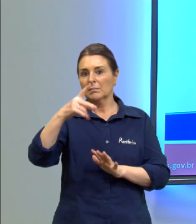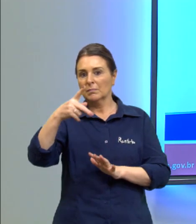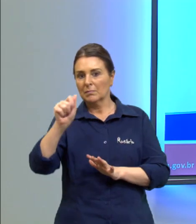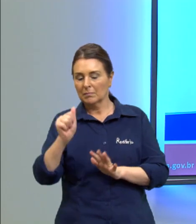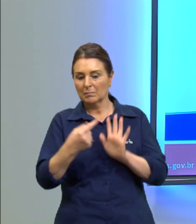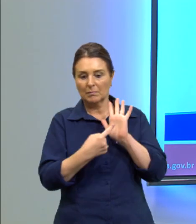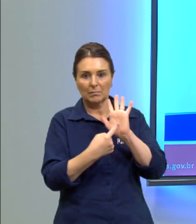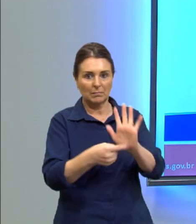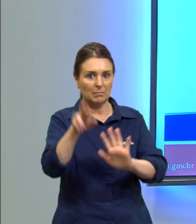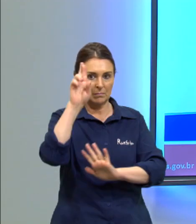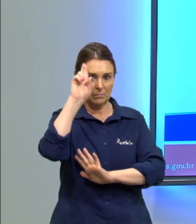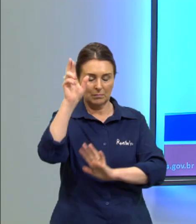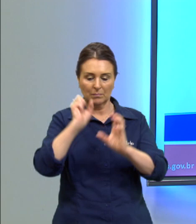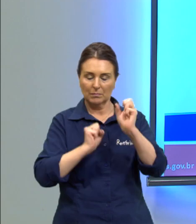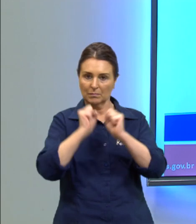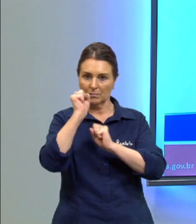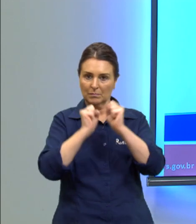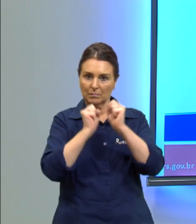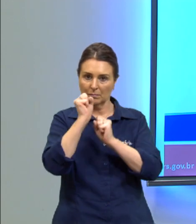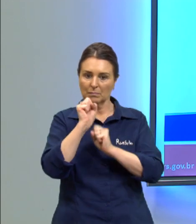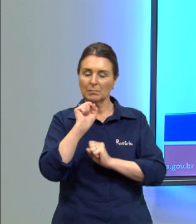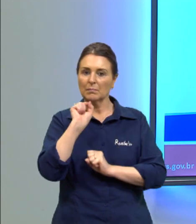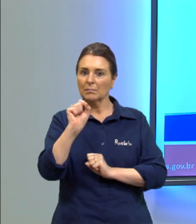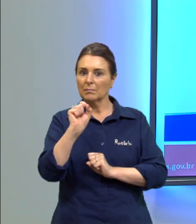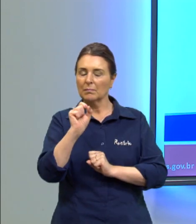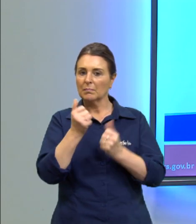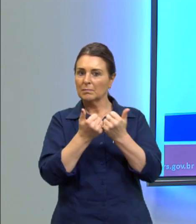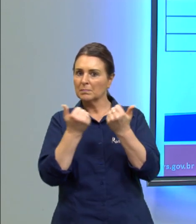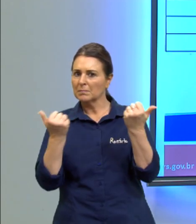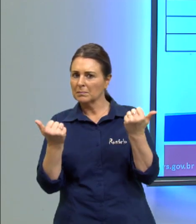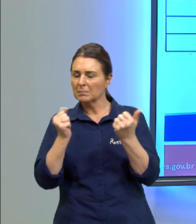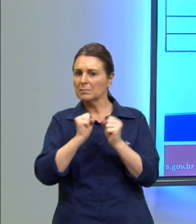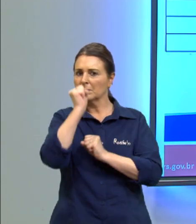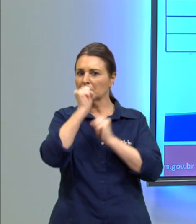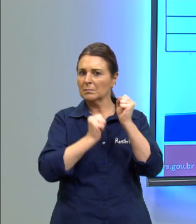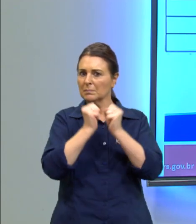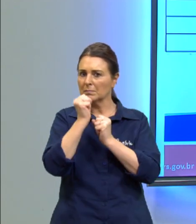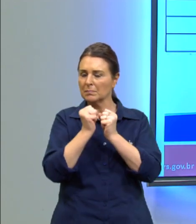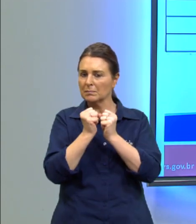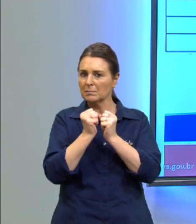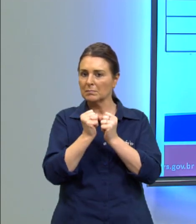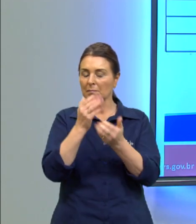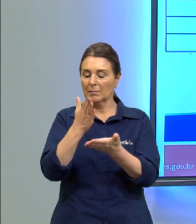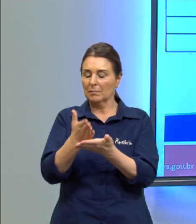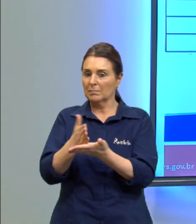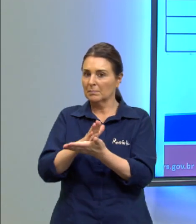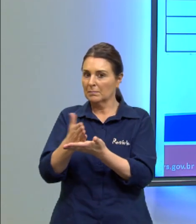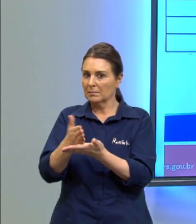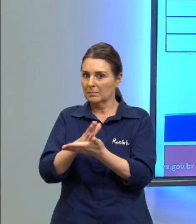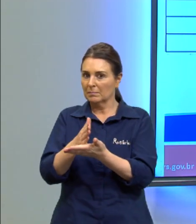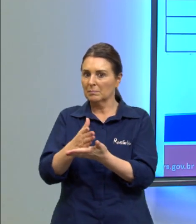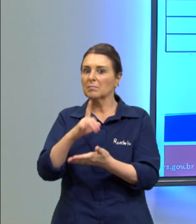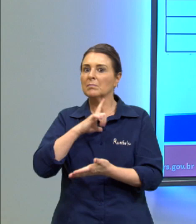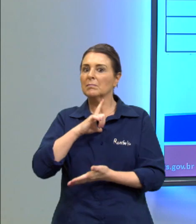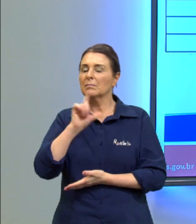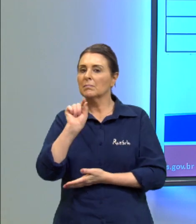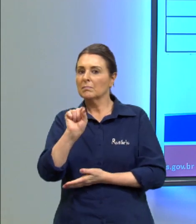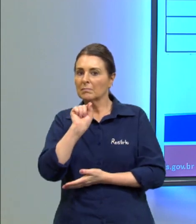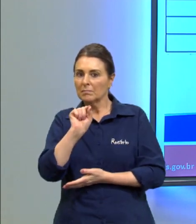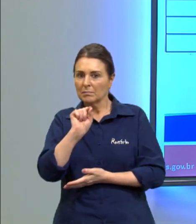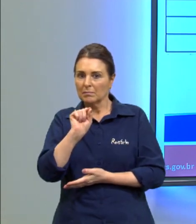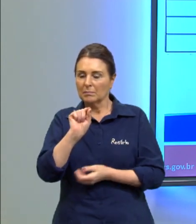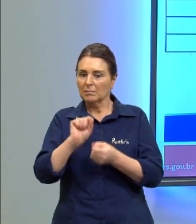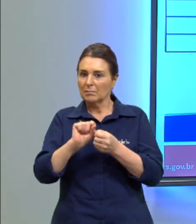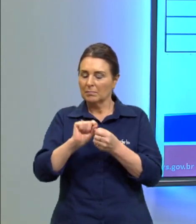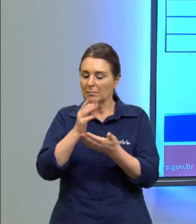a diretoria da empresa é então está falando aí de uma média o que nós temos para fazer essa